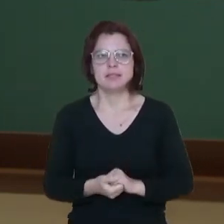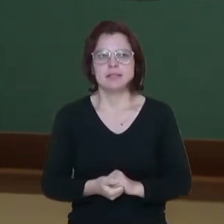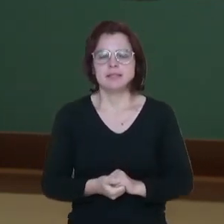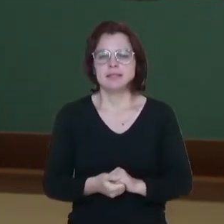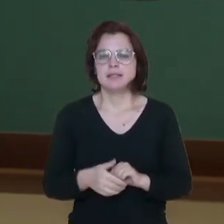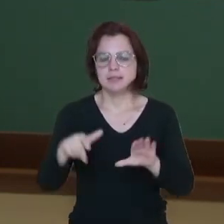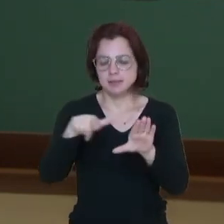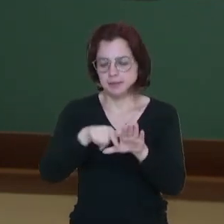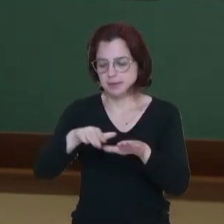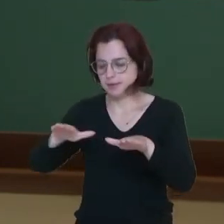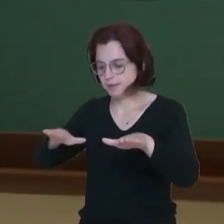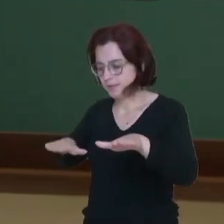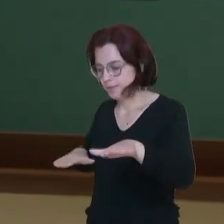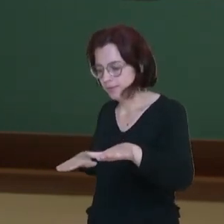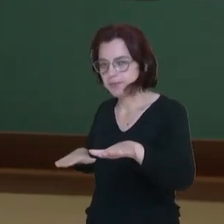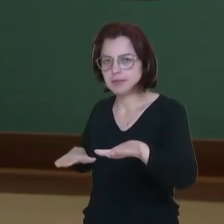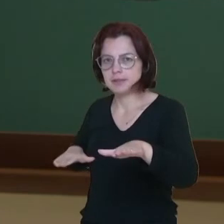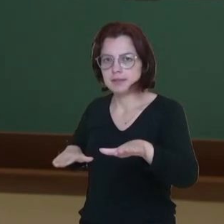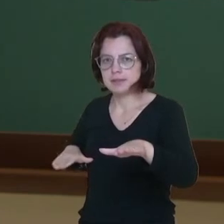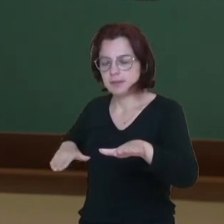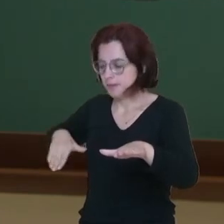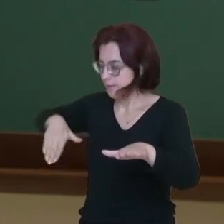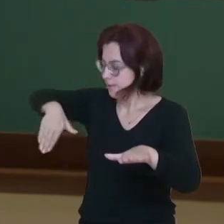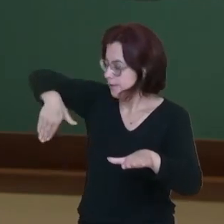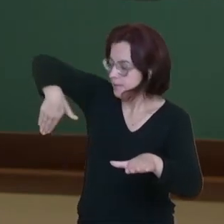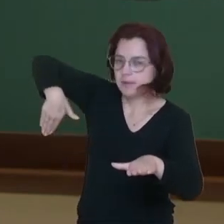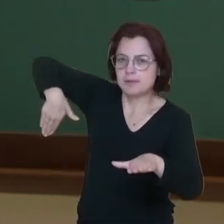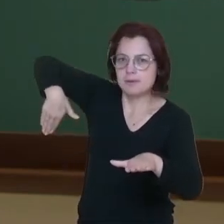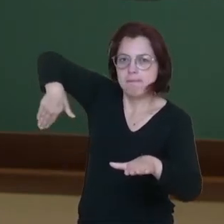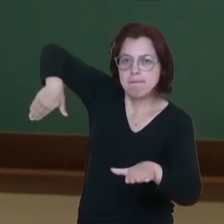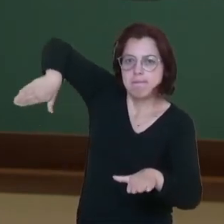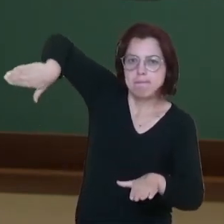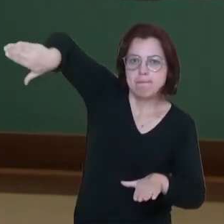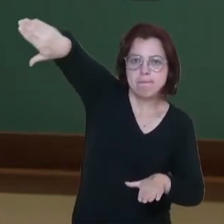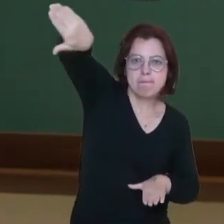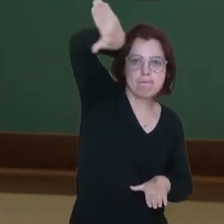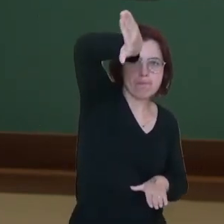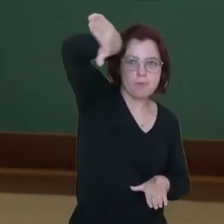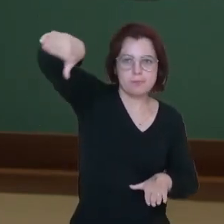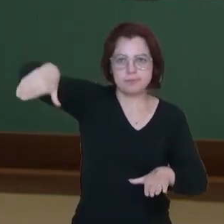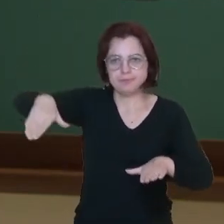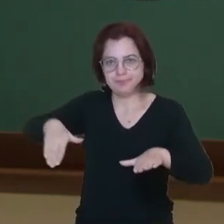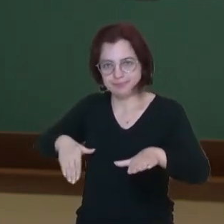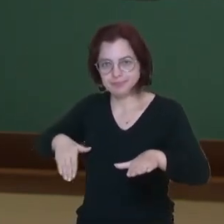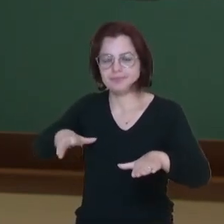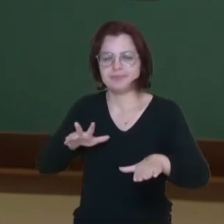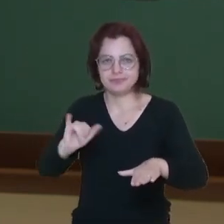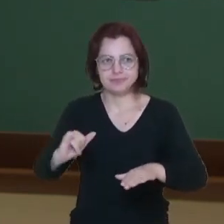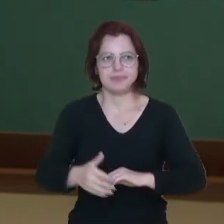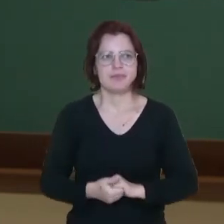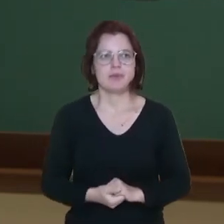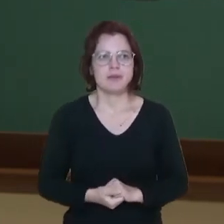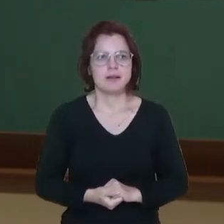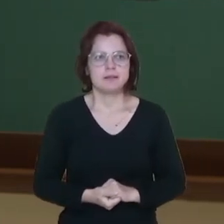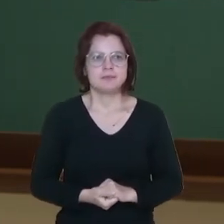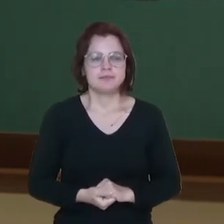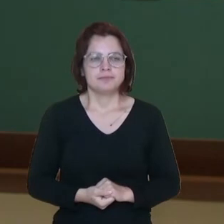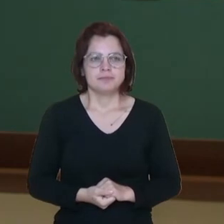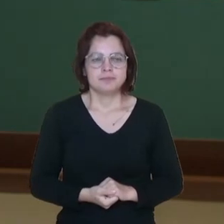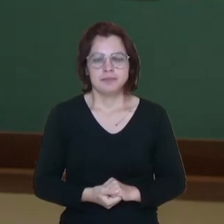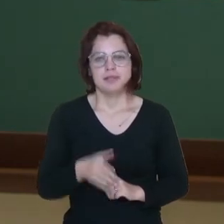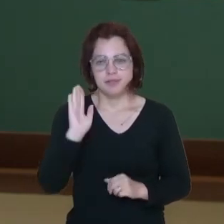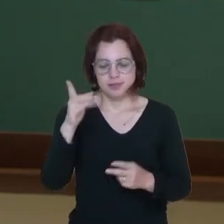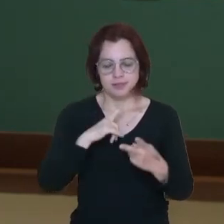lá atrás, vem dobrado lá no alto e no finalzinho do movimento, chuta, ok? Dois